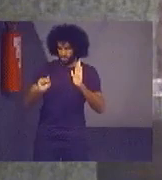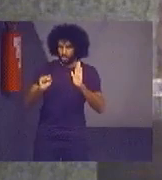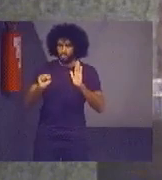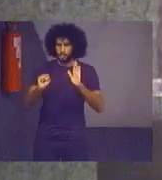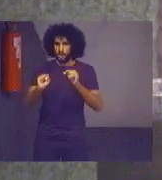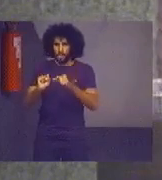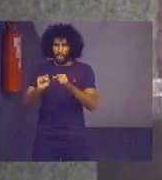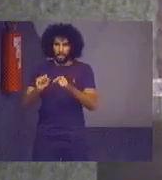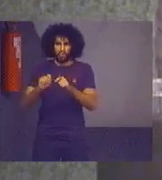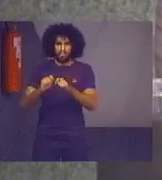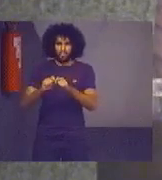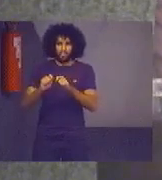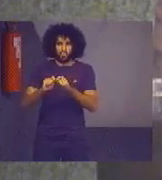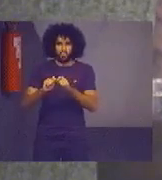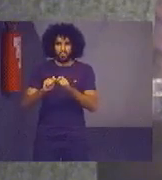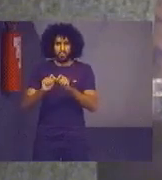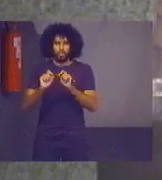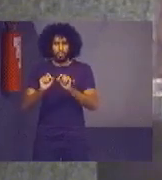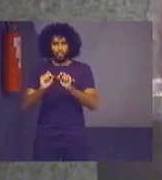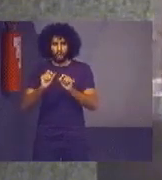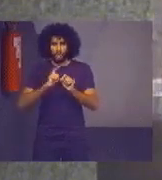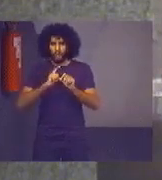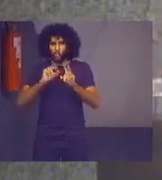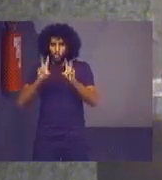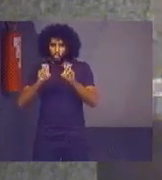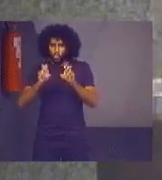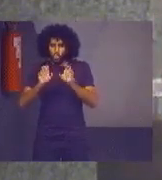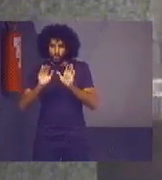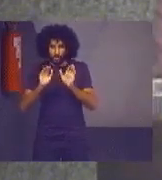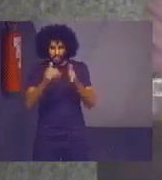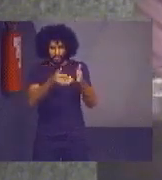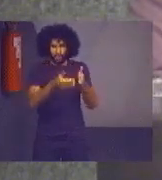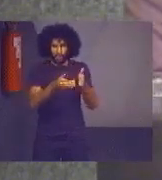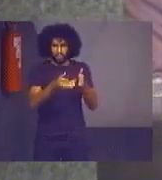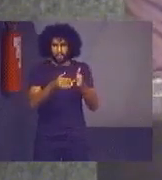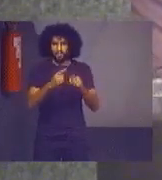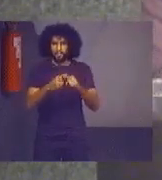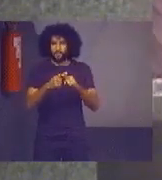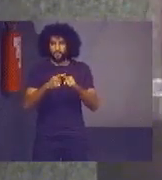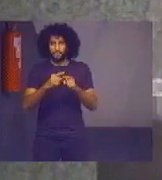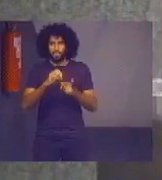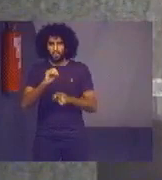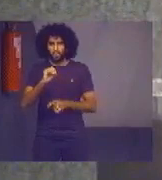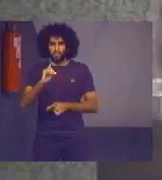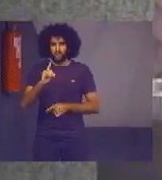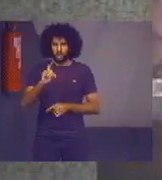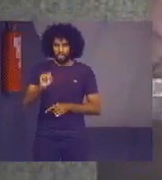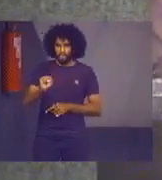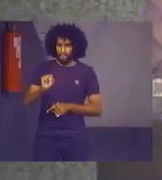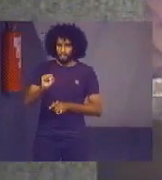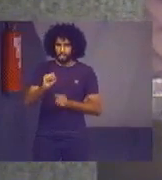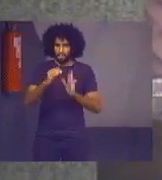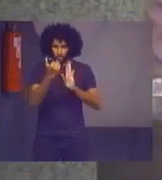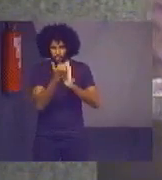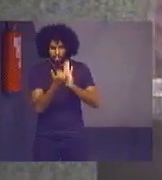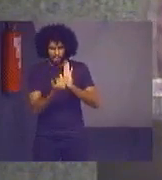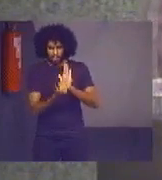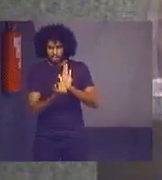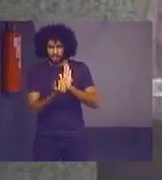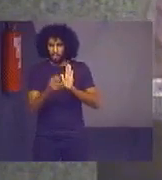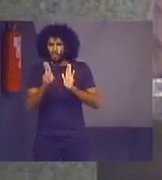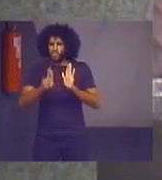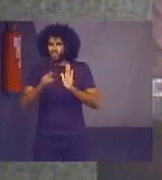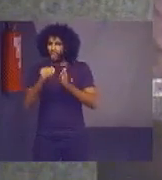operacional, ela foca num tema específico. Como o ODS é uma agenda transversal, não seria possível usar a mesma metodologia